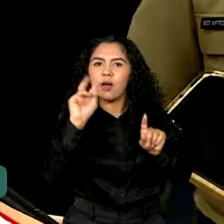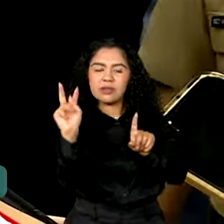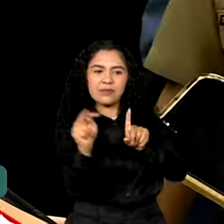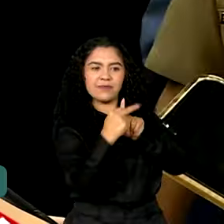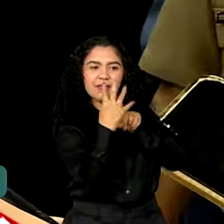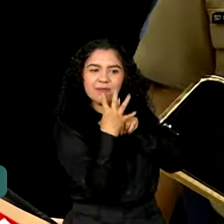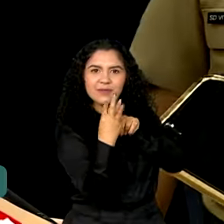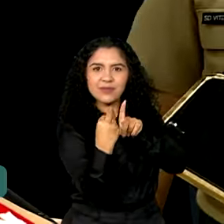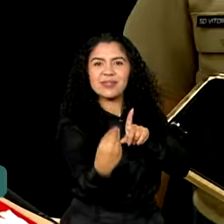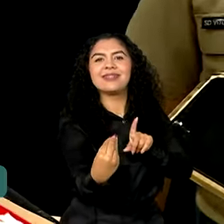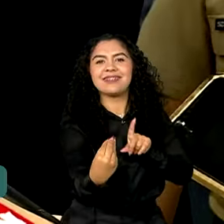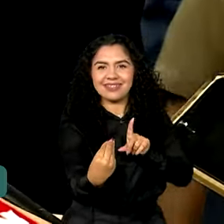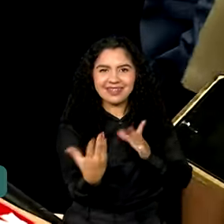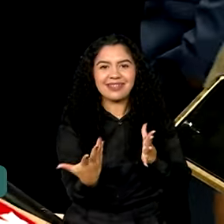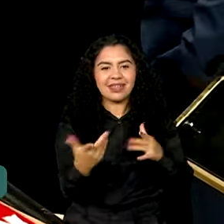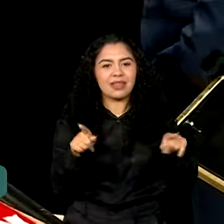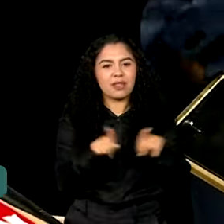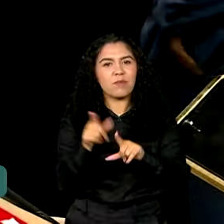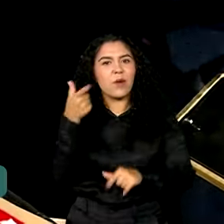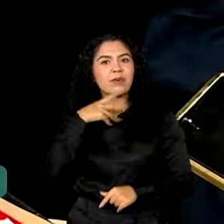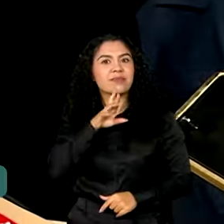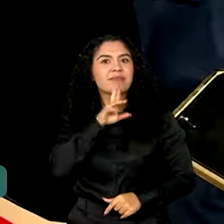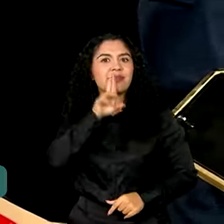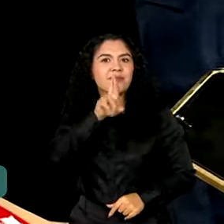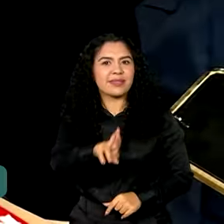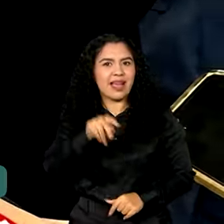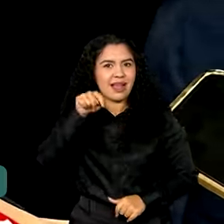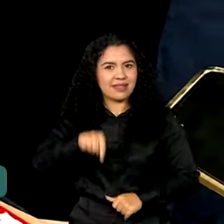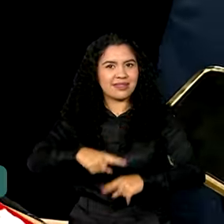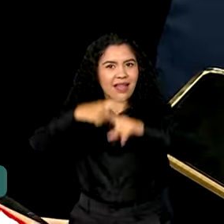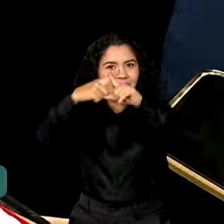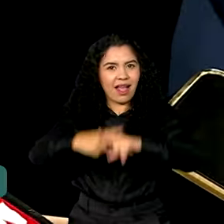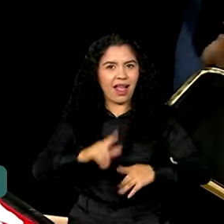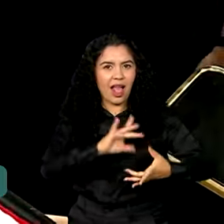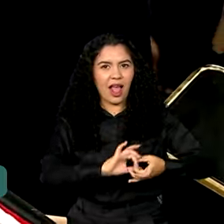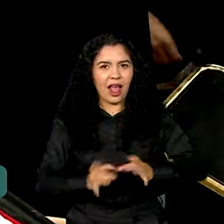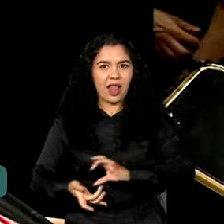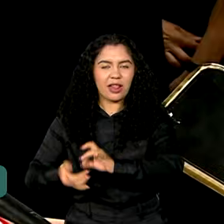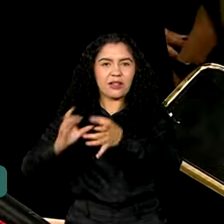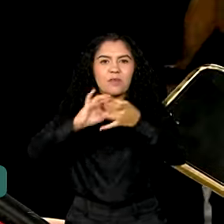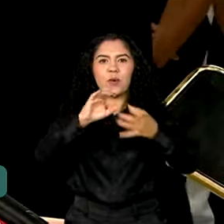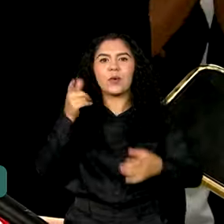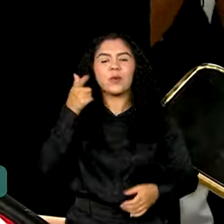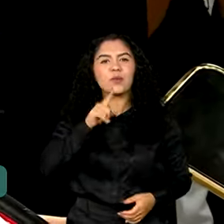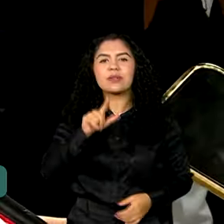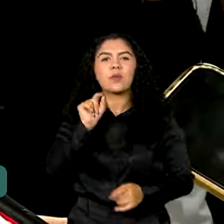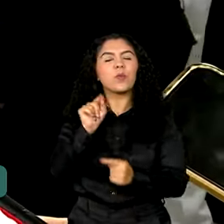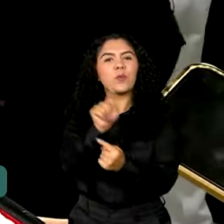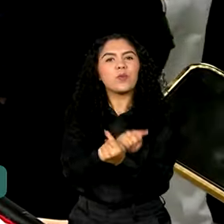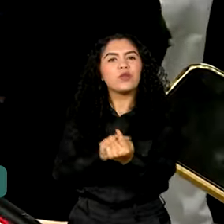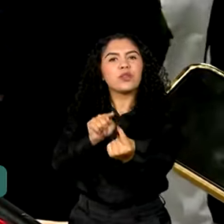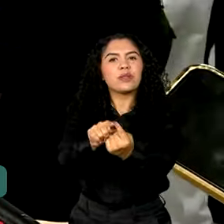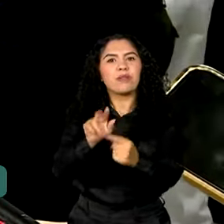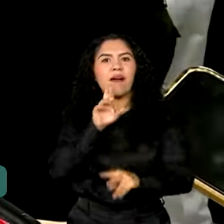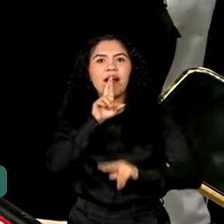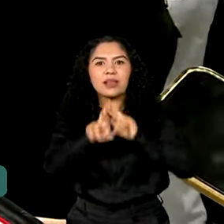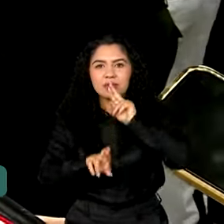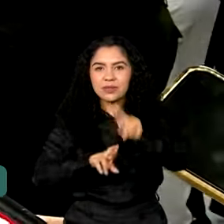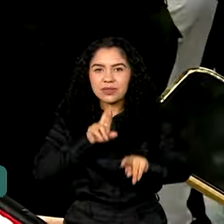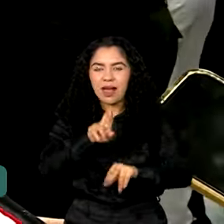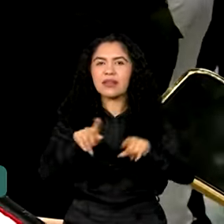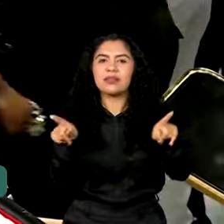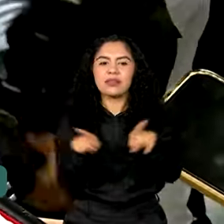além. E a gente conseguiu ver com o resultado dessa Olimpíada que a gente alcançou, não só o objetivo de resultados, mas esse também de